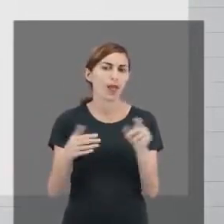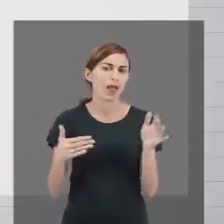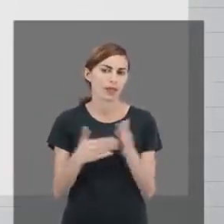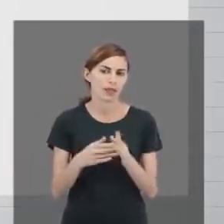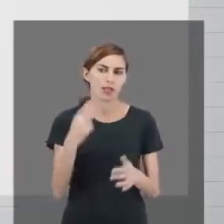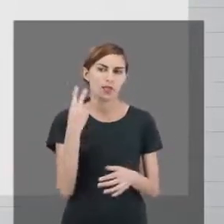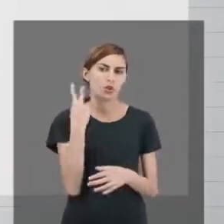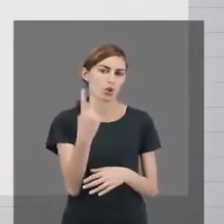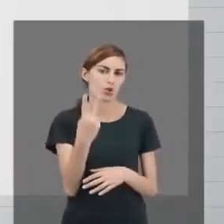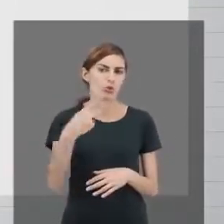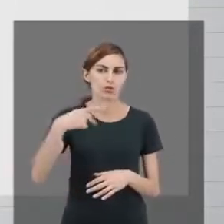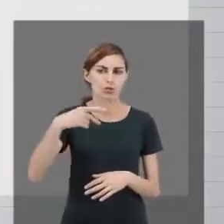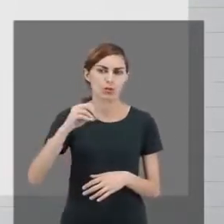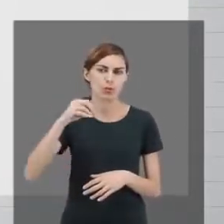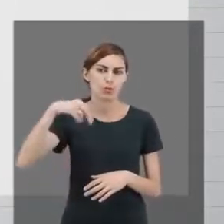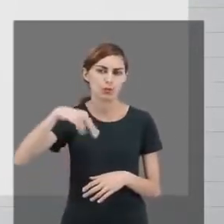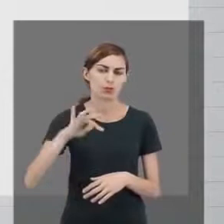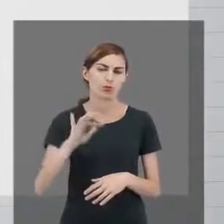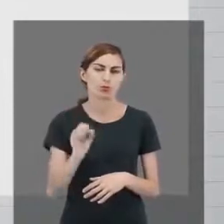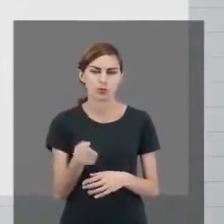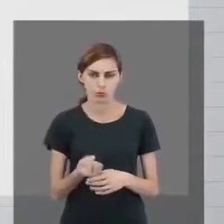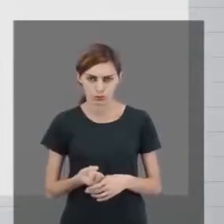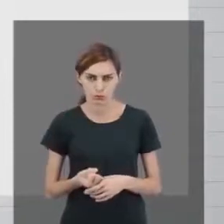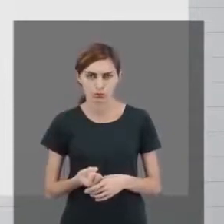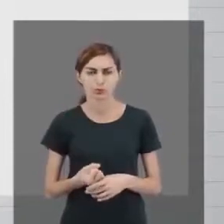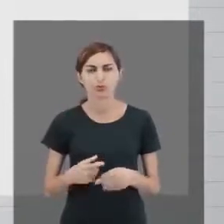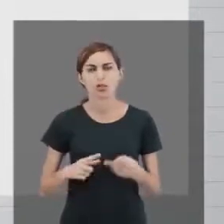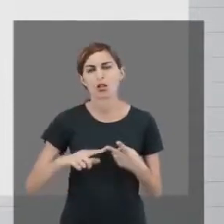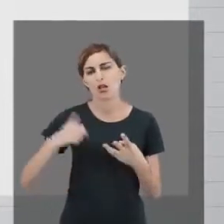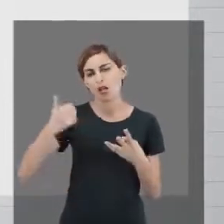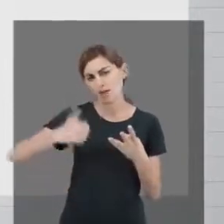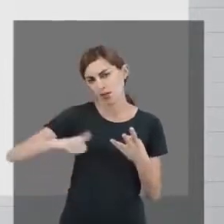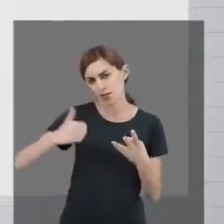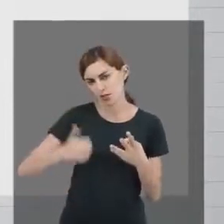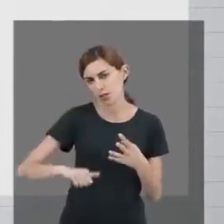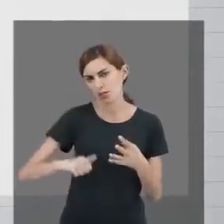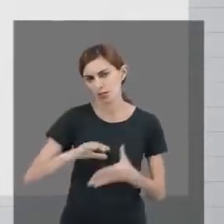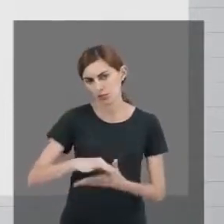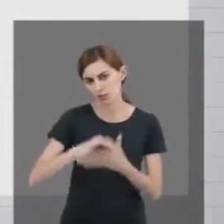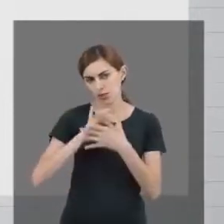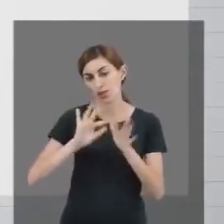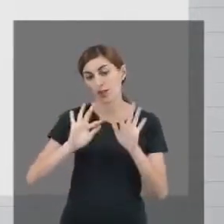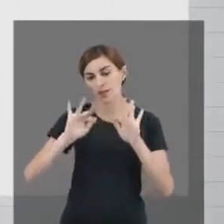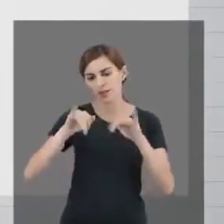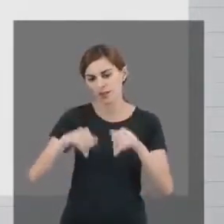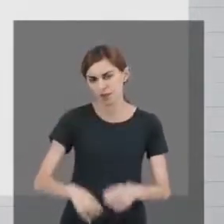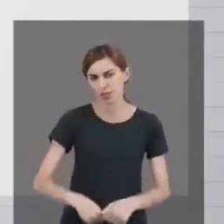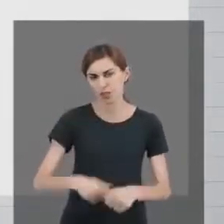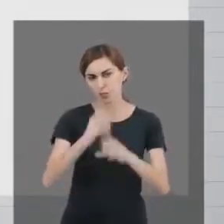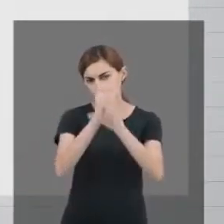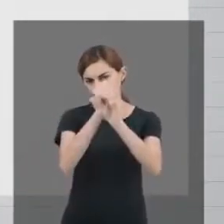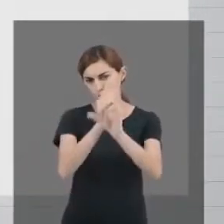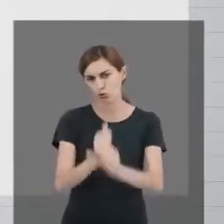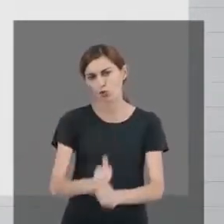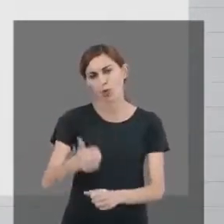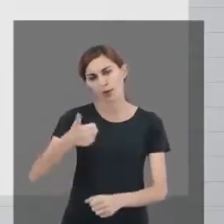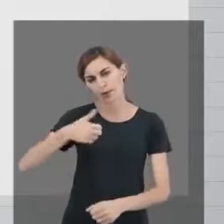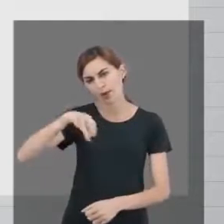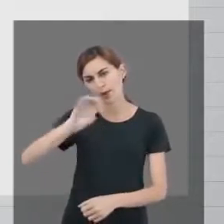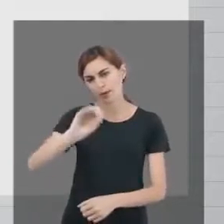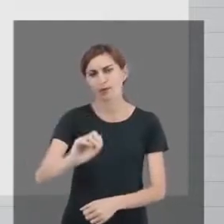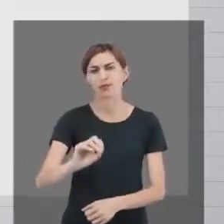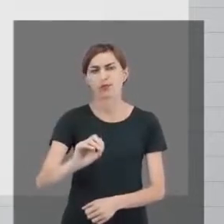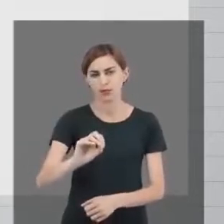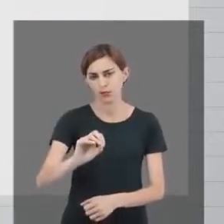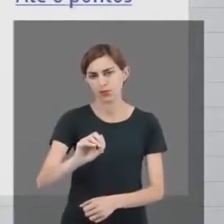dois pontos. E só na avaliação presencial, ao final do módulo, você completa os dez pontos, porque ela